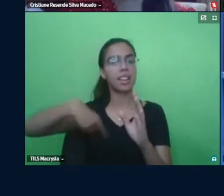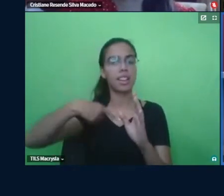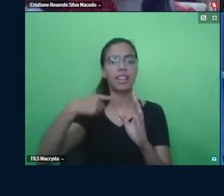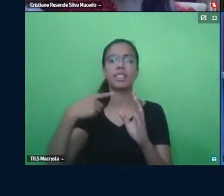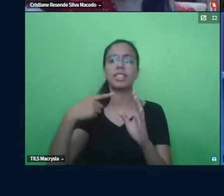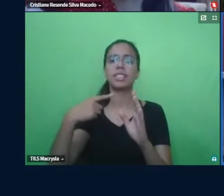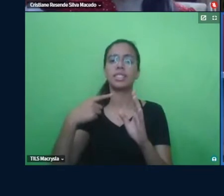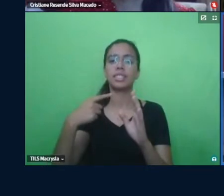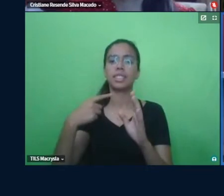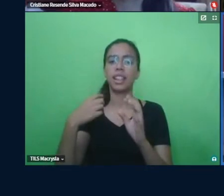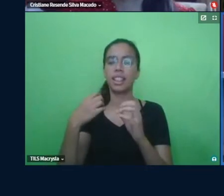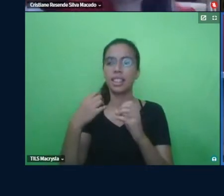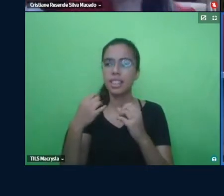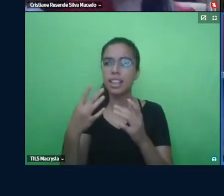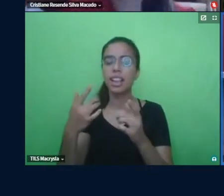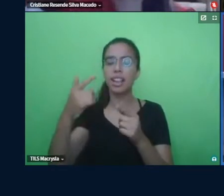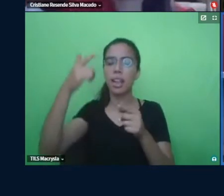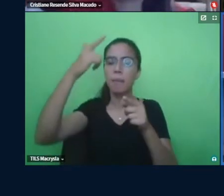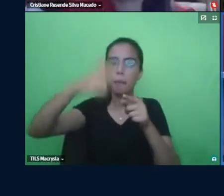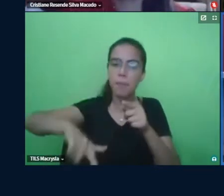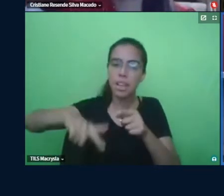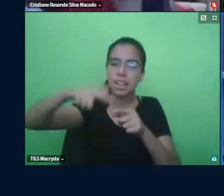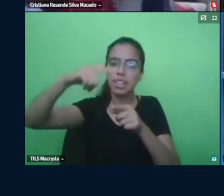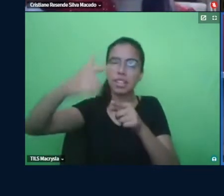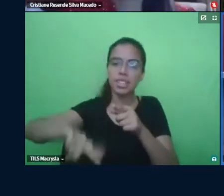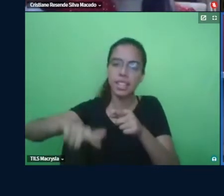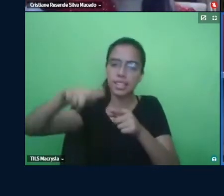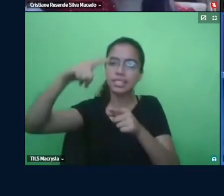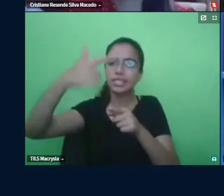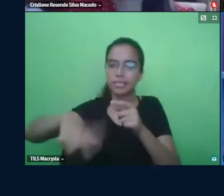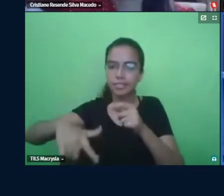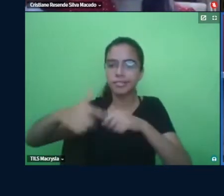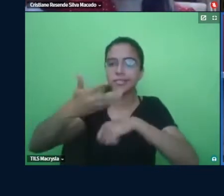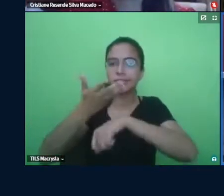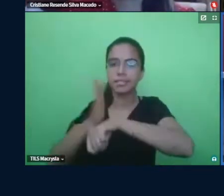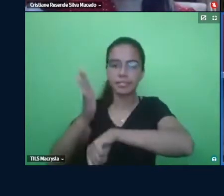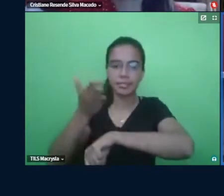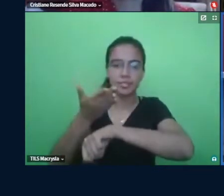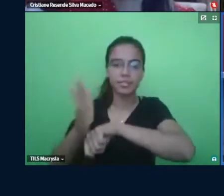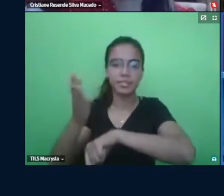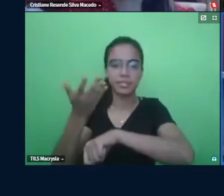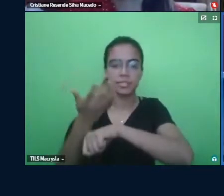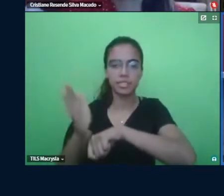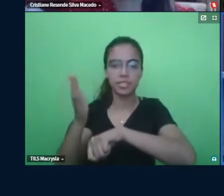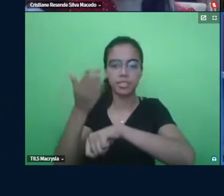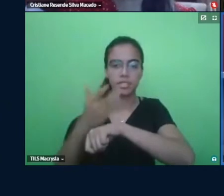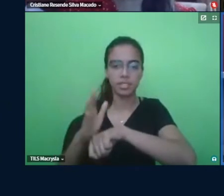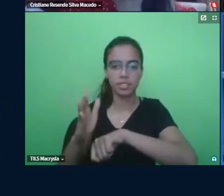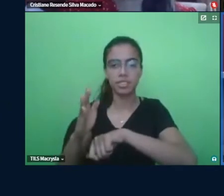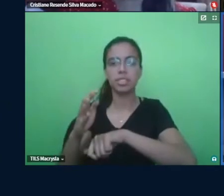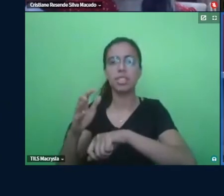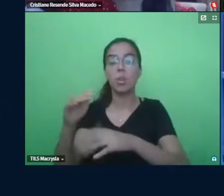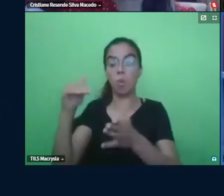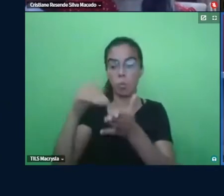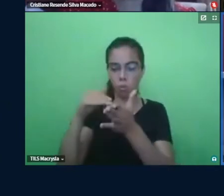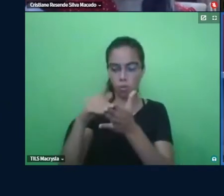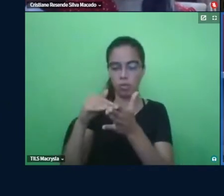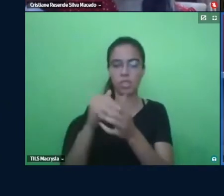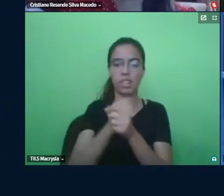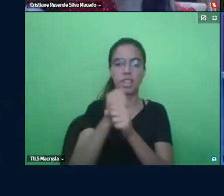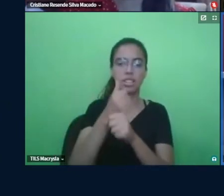reforçamento de hábitos, desenvolvimento de hábitos, treinamento, a partir do momento ali da final já da década de 60,